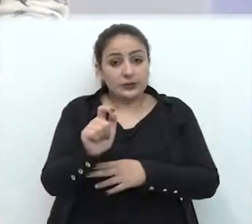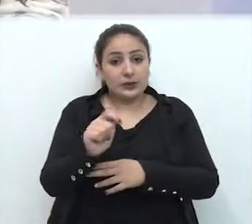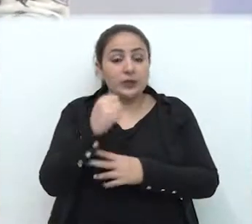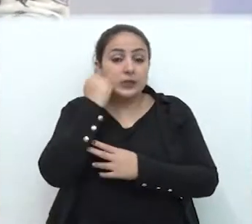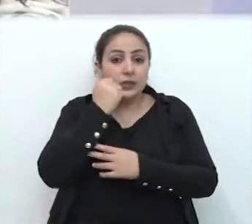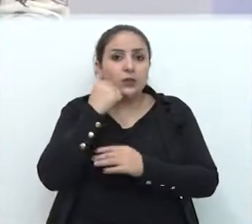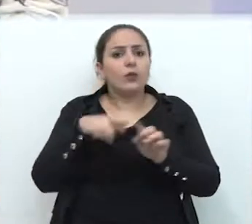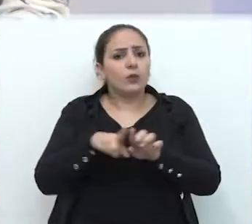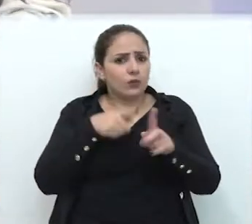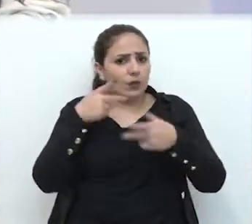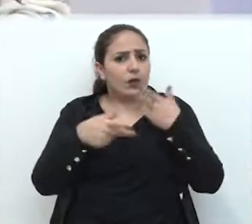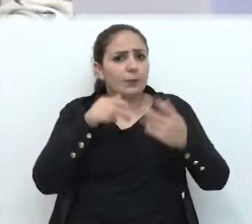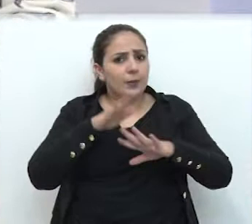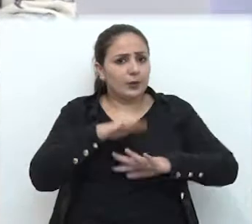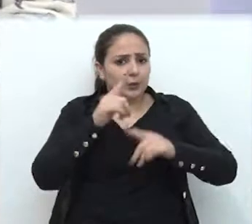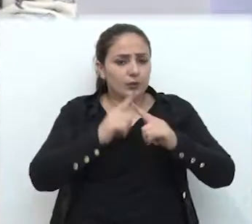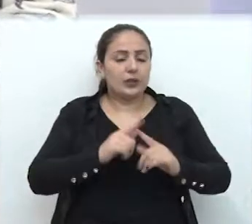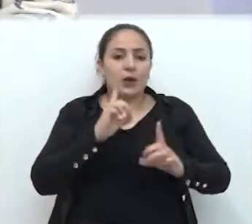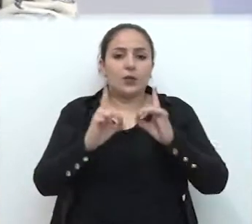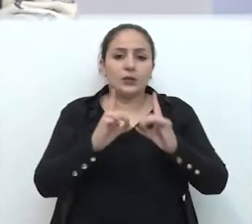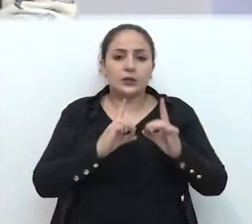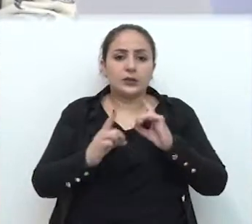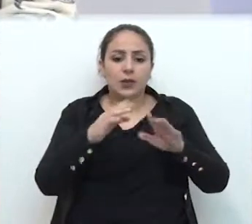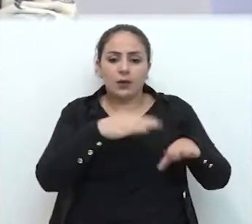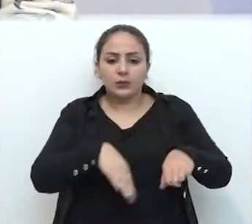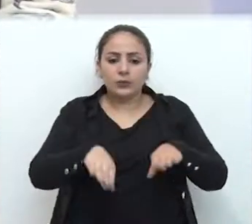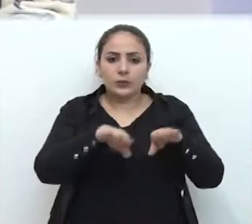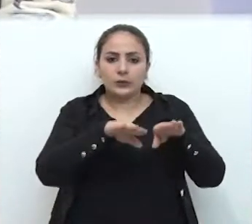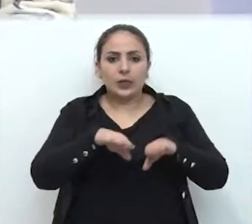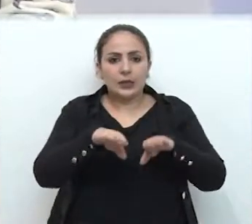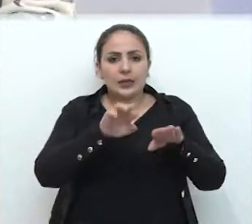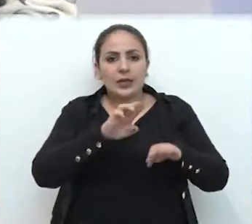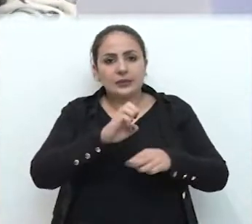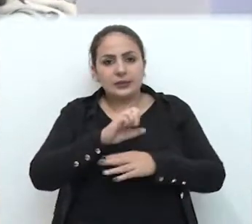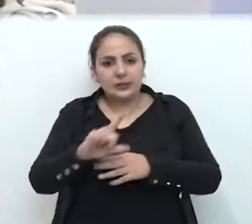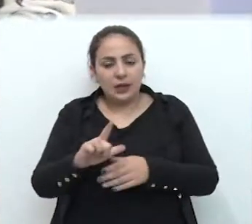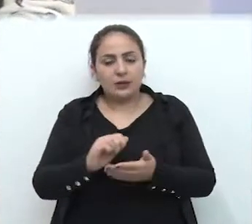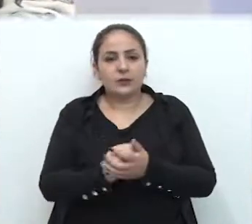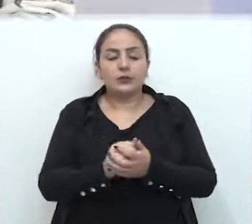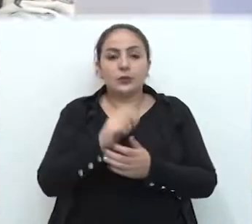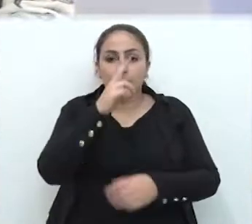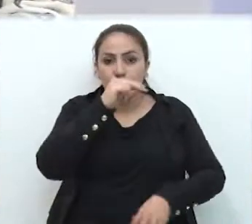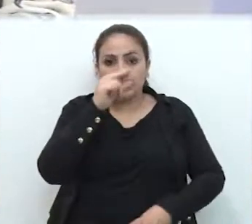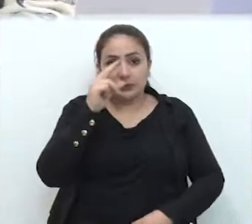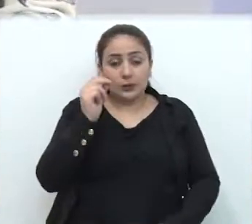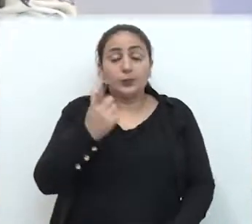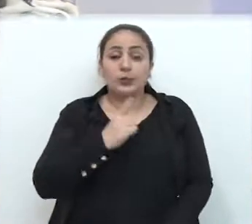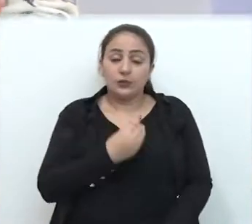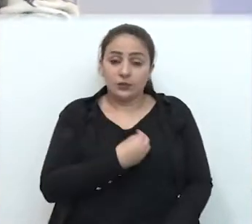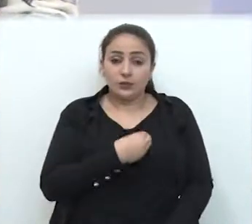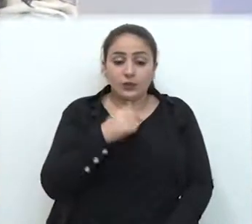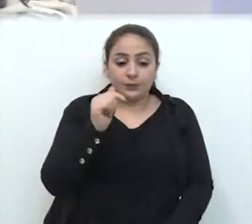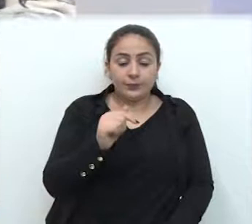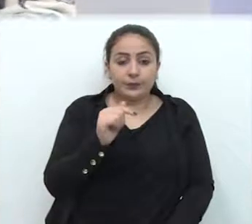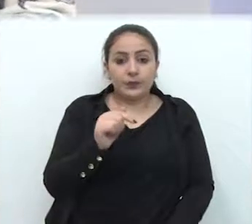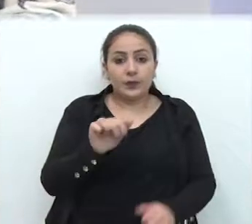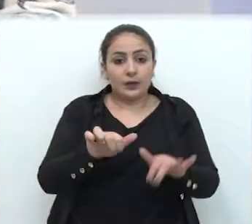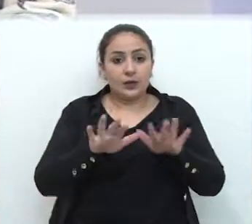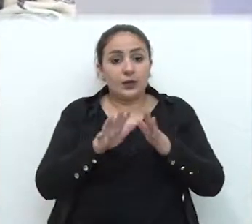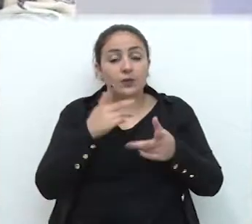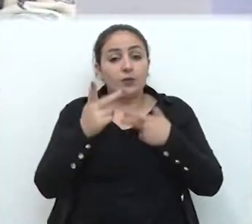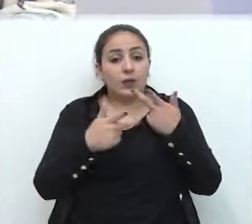mais uma vez. A coordenadora da igualdade racial do município esteve no parlamento e destacou a